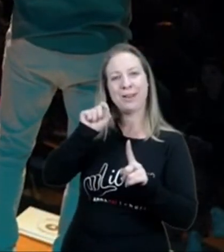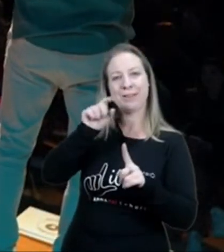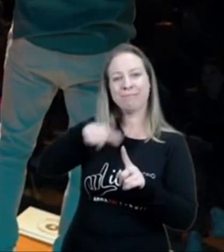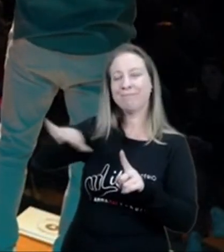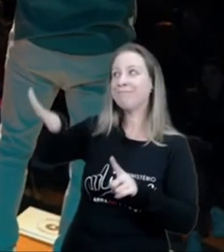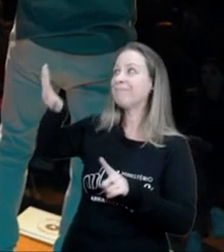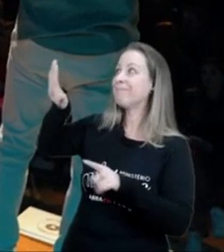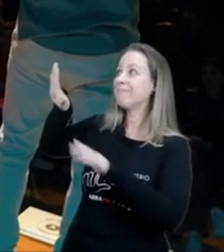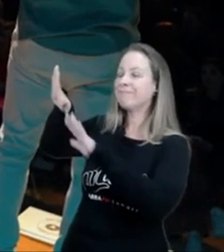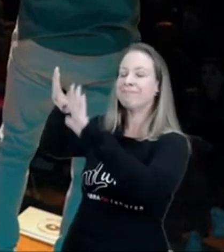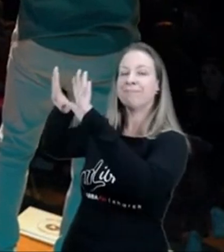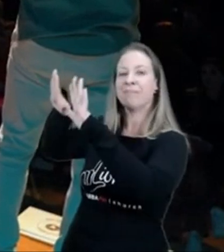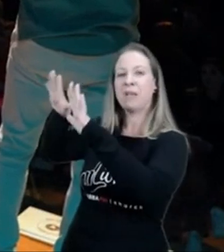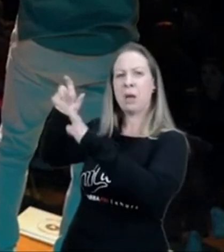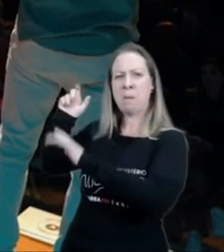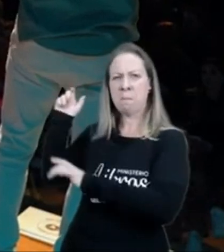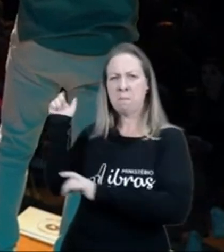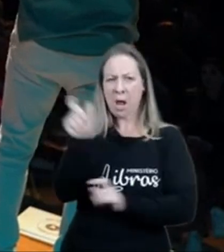a gente ia jogar menos pedra,